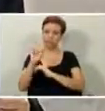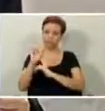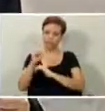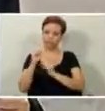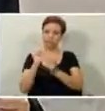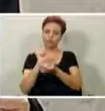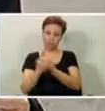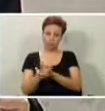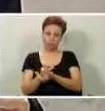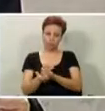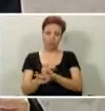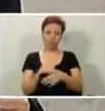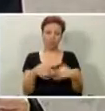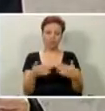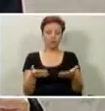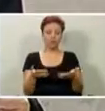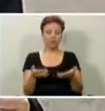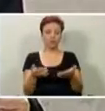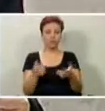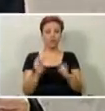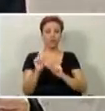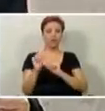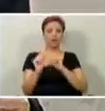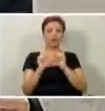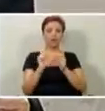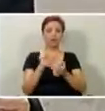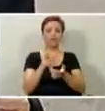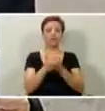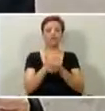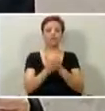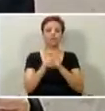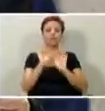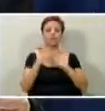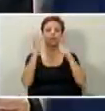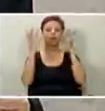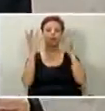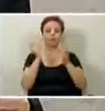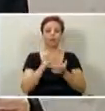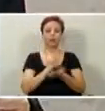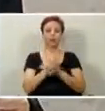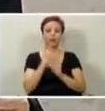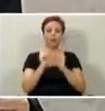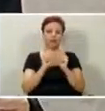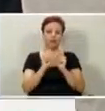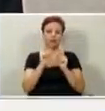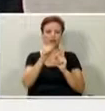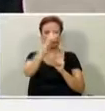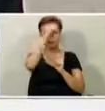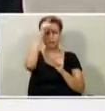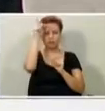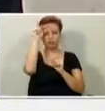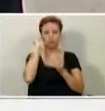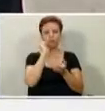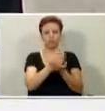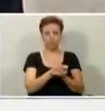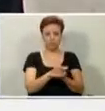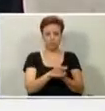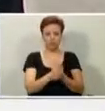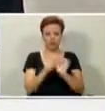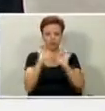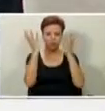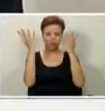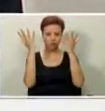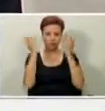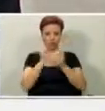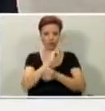quem é que vai pagar esses eventos? É a prefeitura? Se hoje a